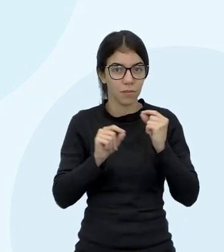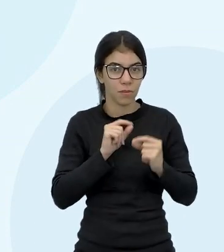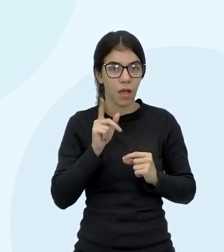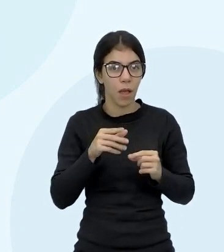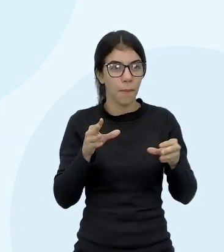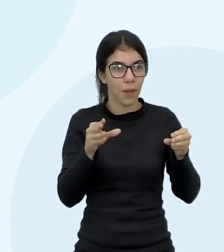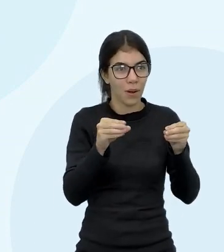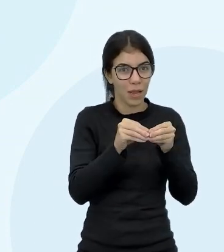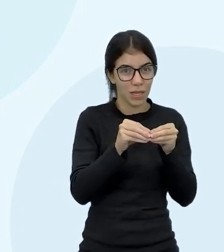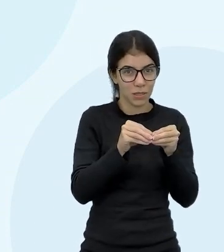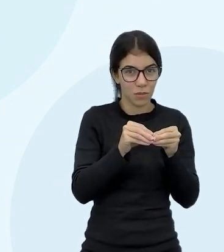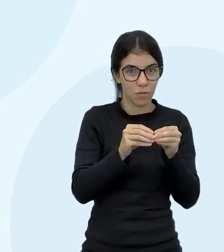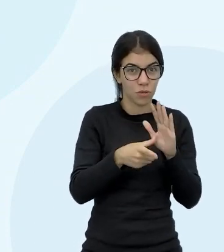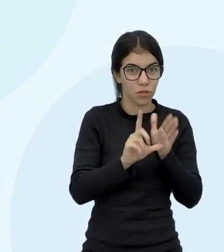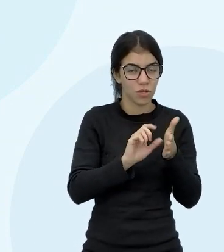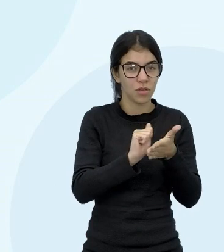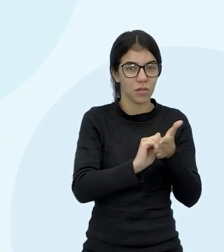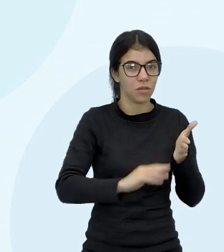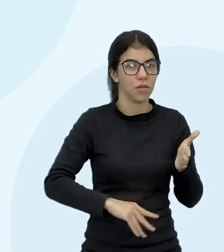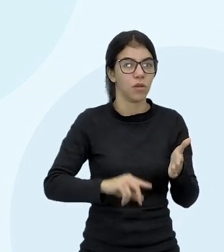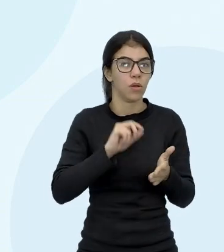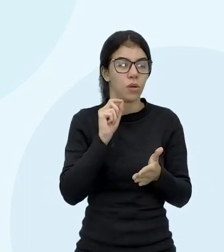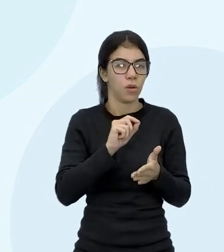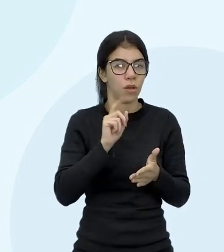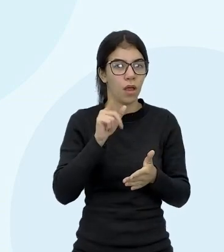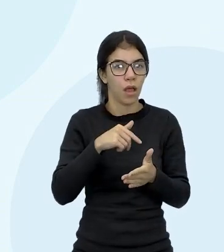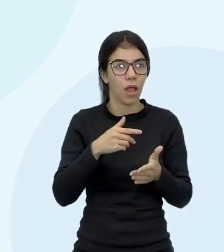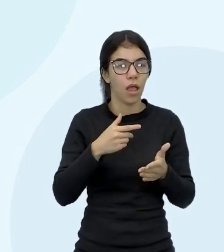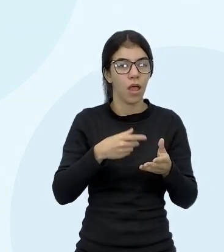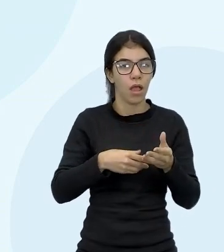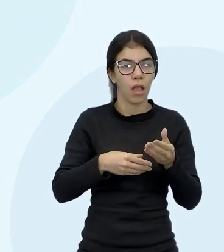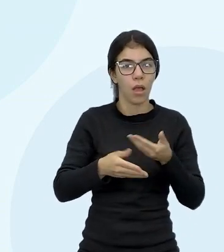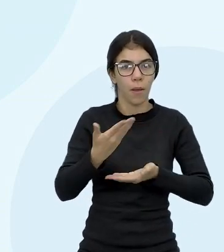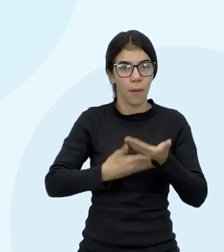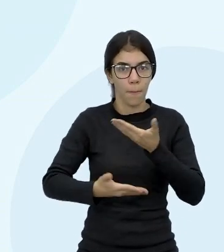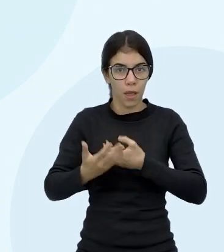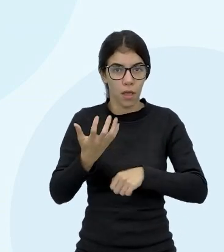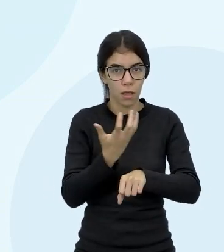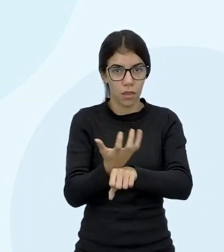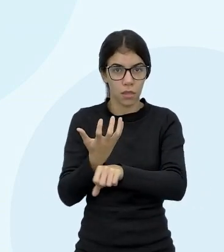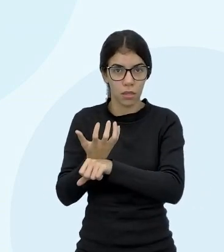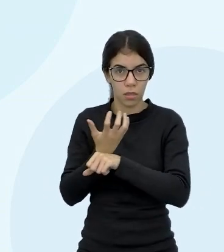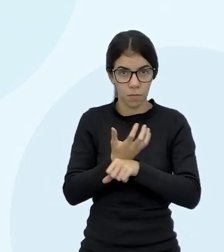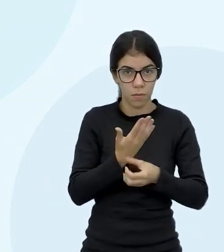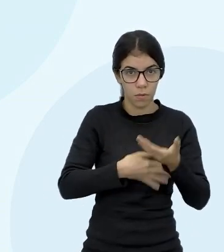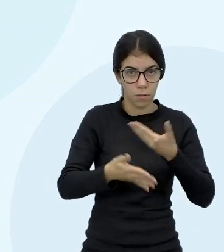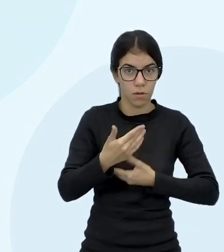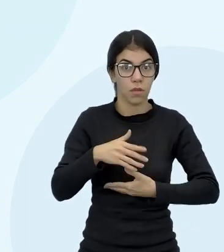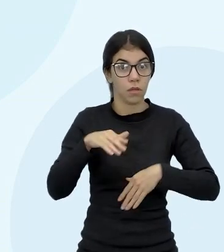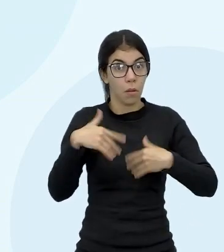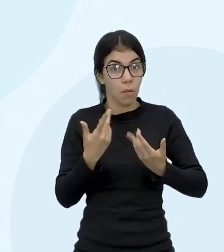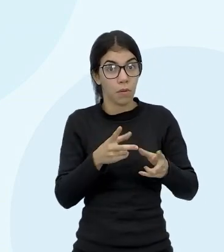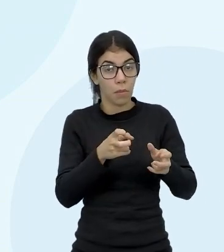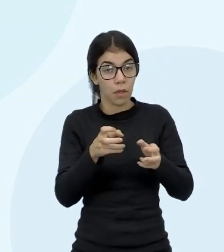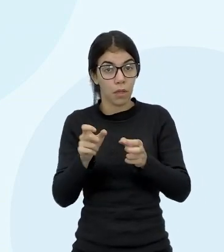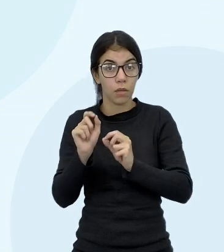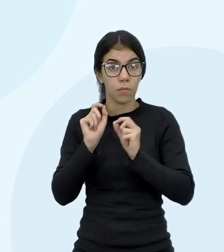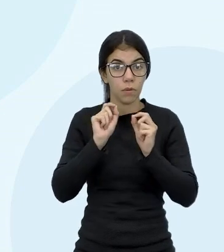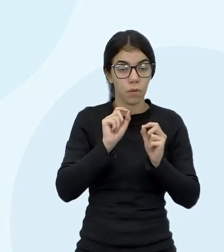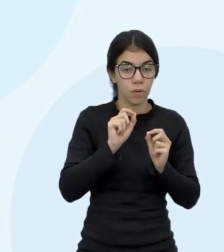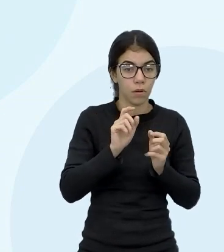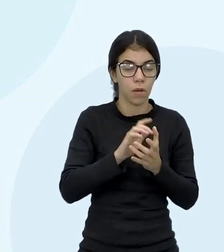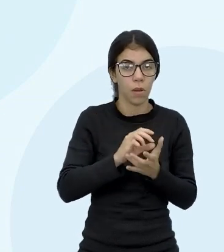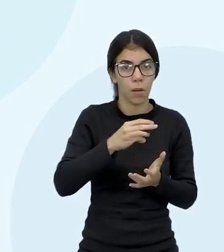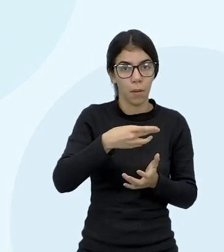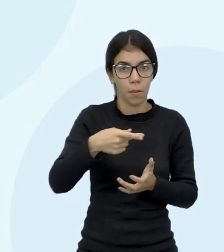pelo resumo das atividades há uma integração entre esses componentes, tá bom? Então, pela leitura que há no